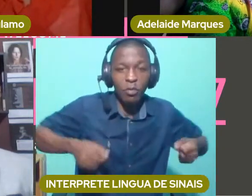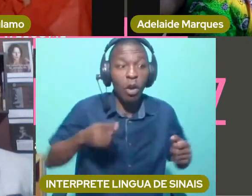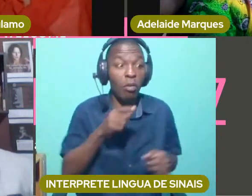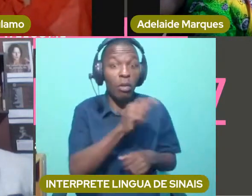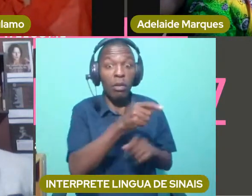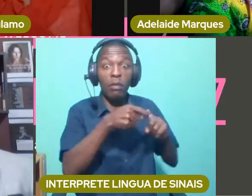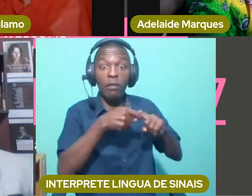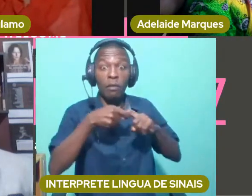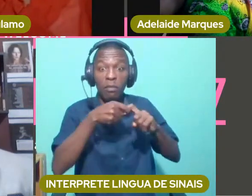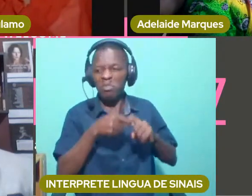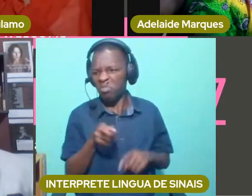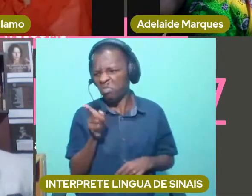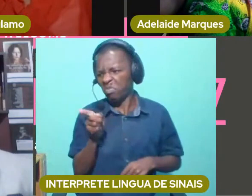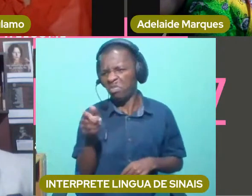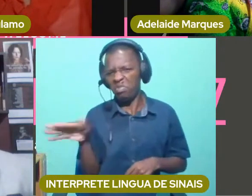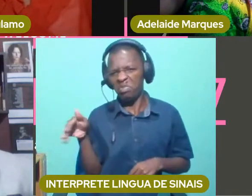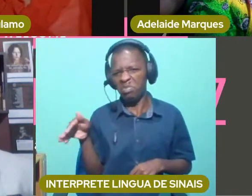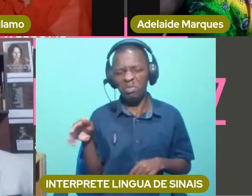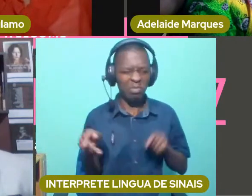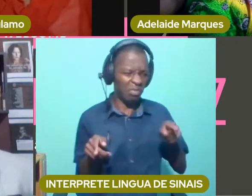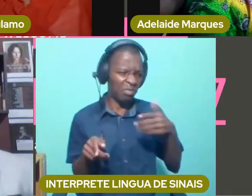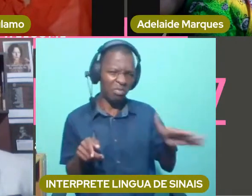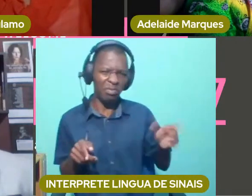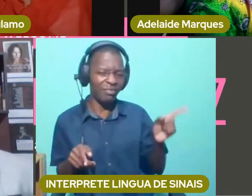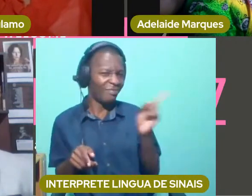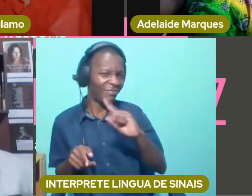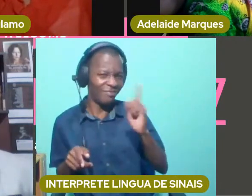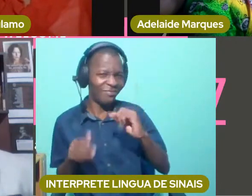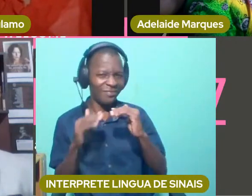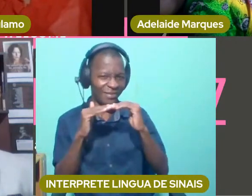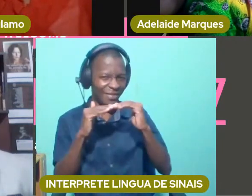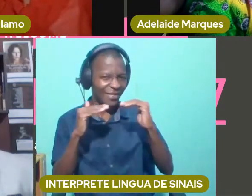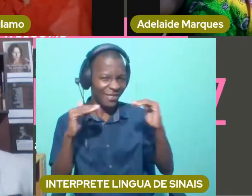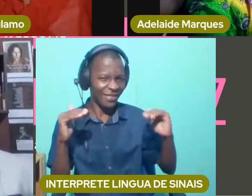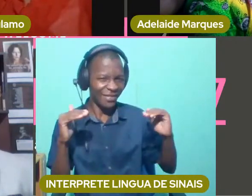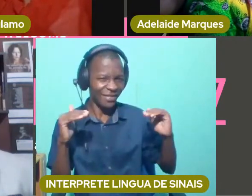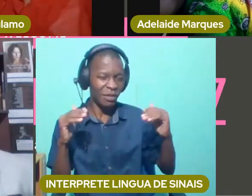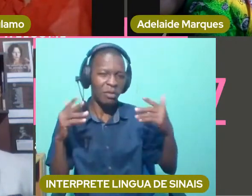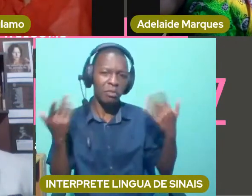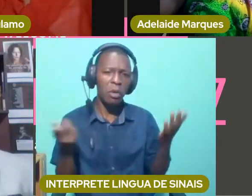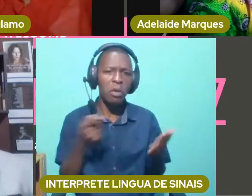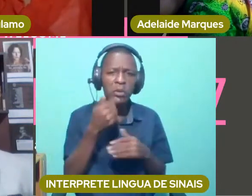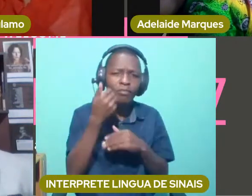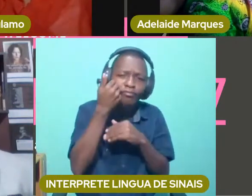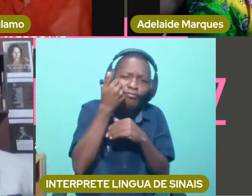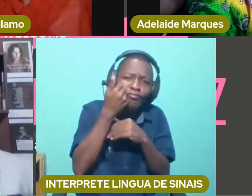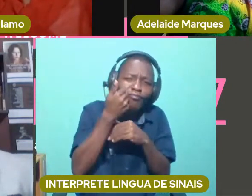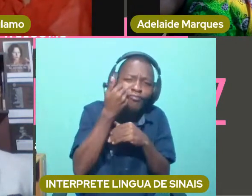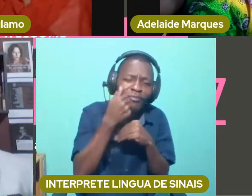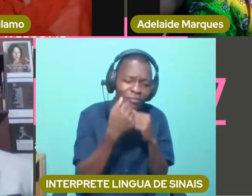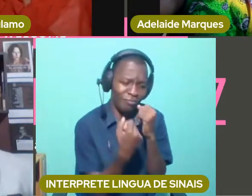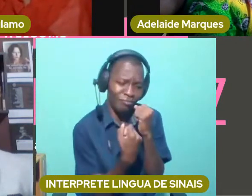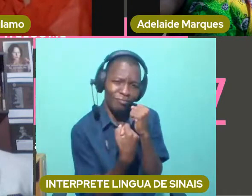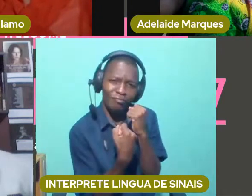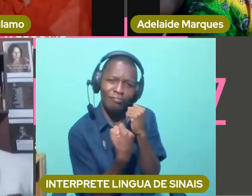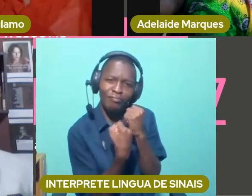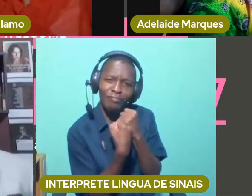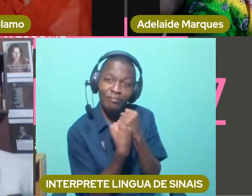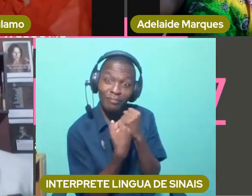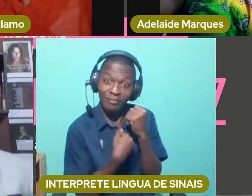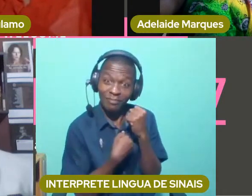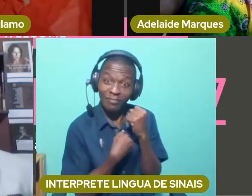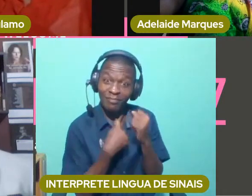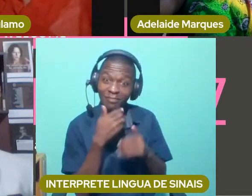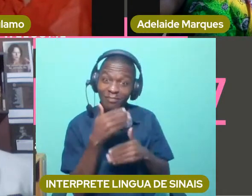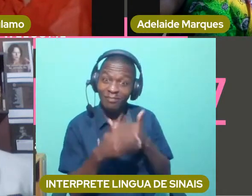pelos meus pais. Portanto, penso que este carinho que eles me deram, esta força que me deram, fez com que eu